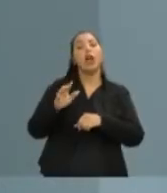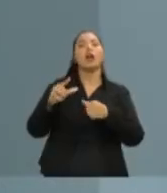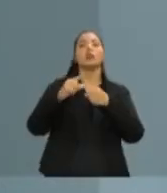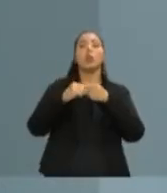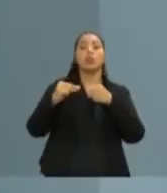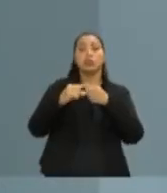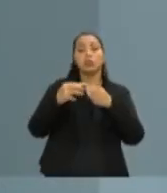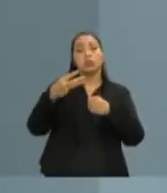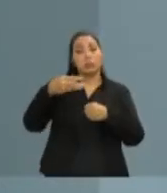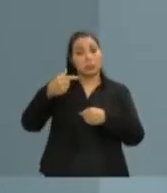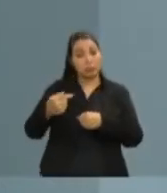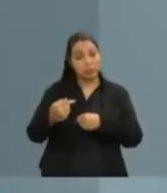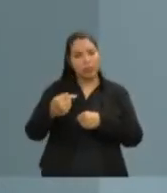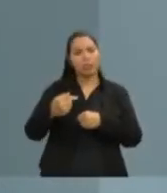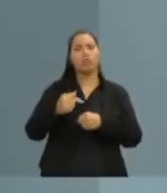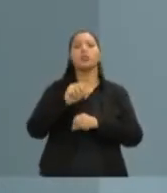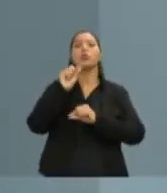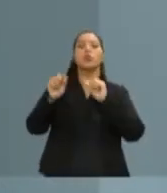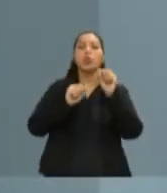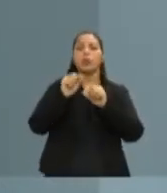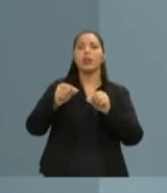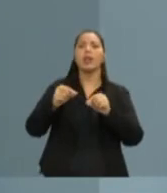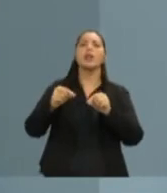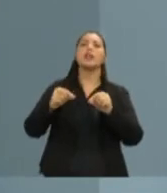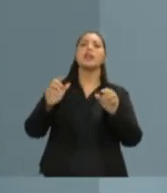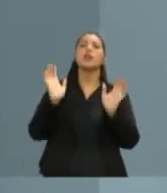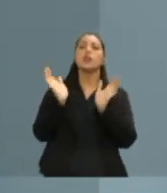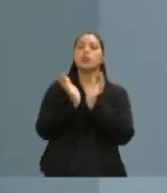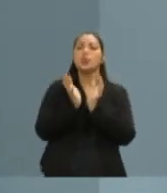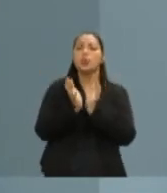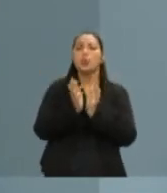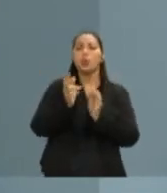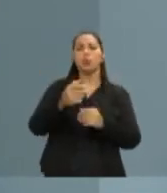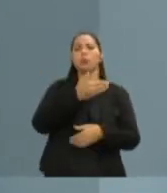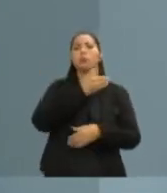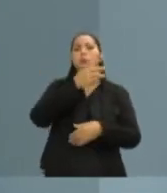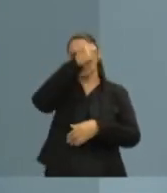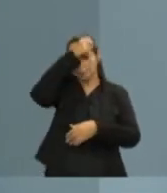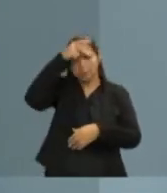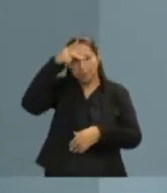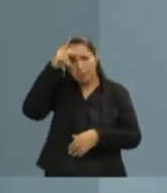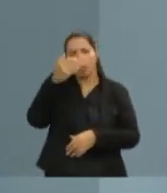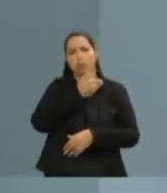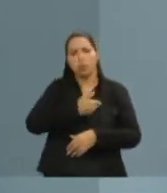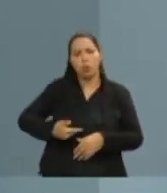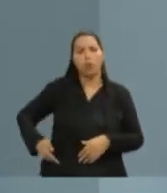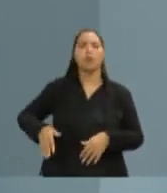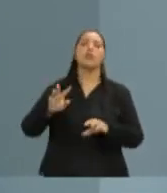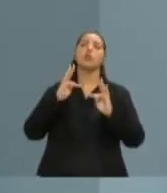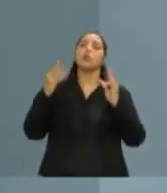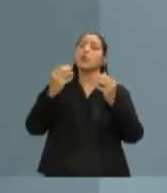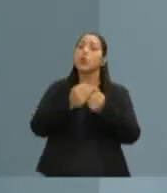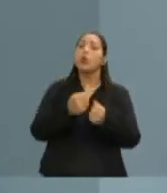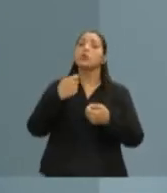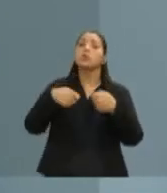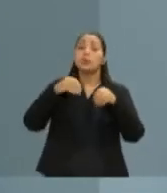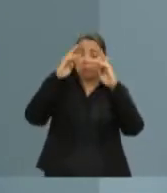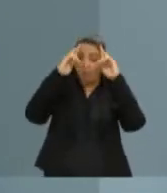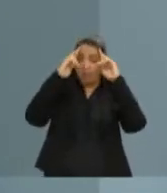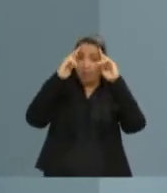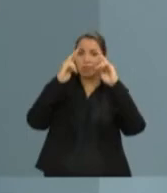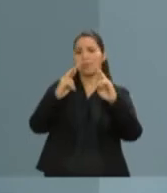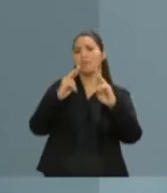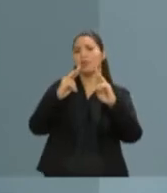pública e, principalmente, os agentes políticos devem manter a ética, a retidão, respeitaram o princípio da publicidade,